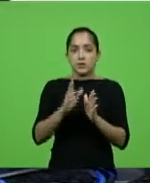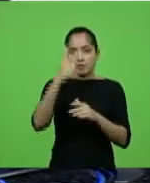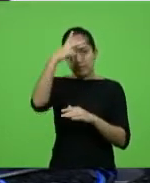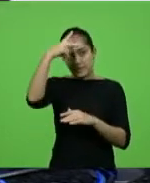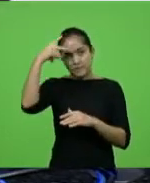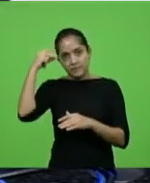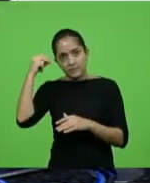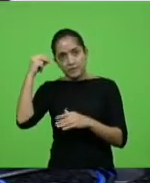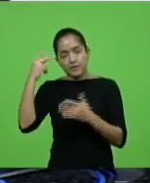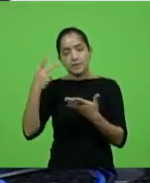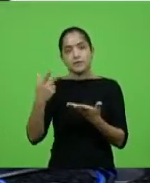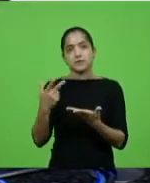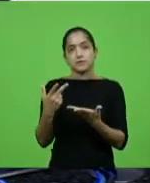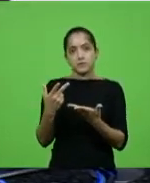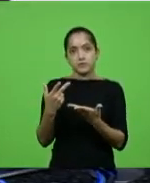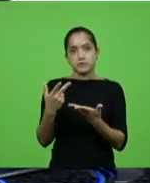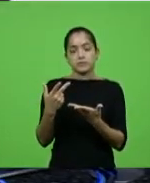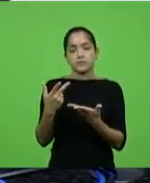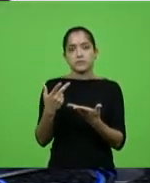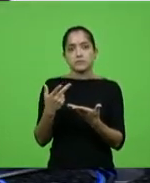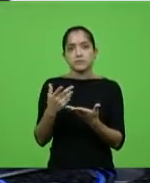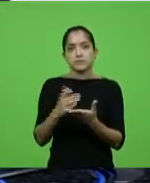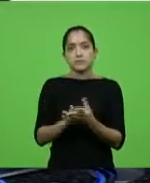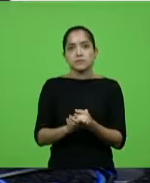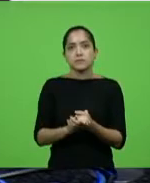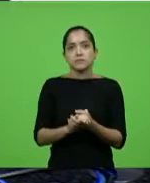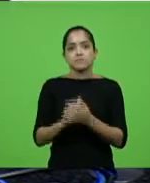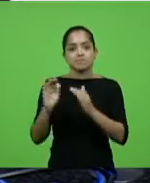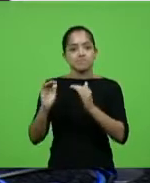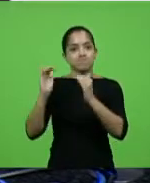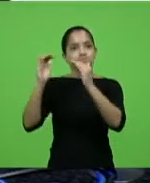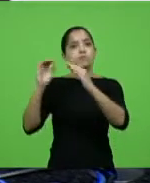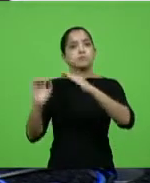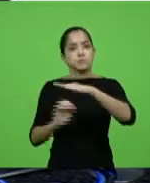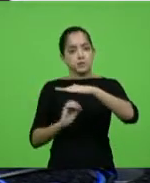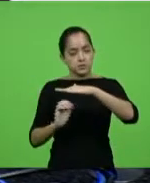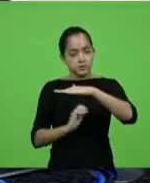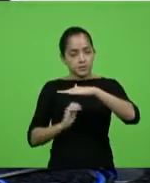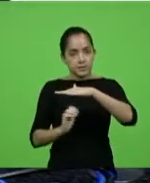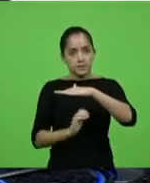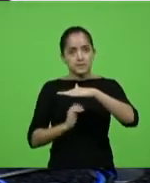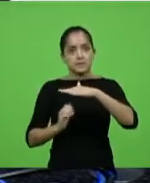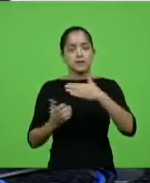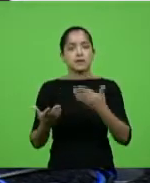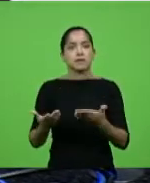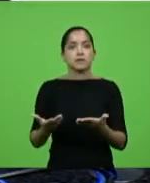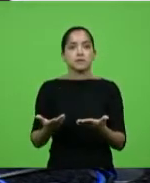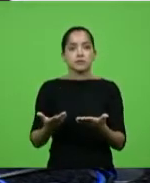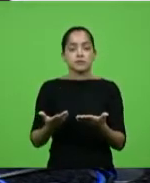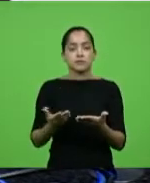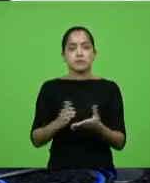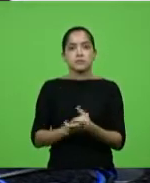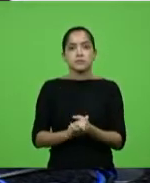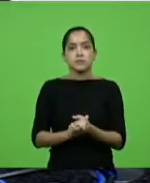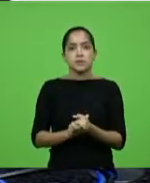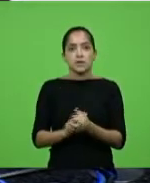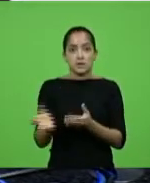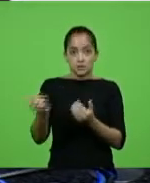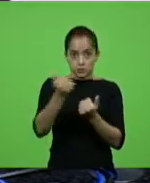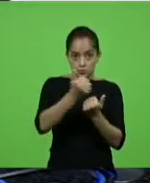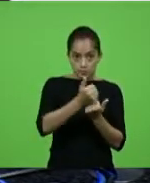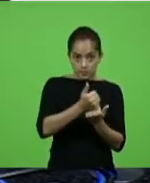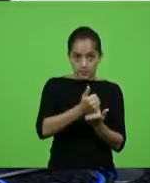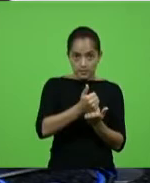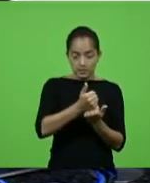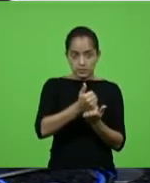Ayres que foi um grande empresário, era atualmente o suplente do Senado,